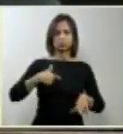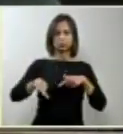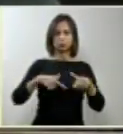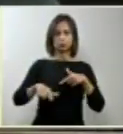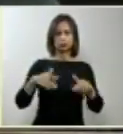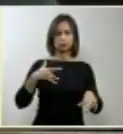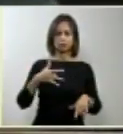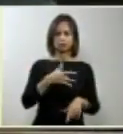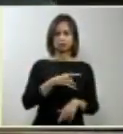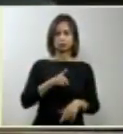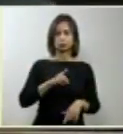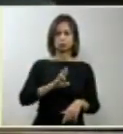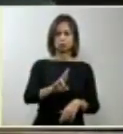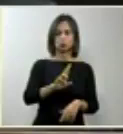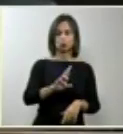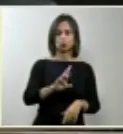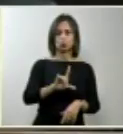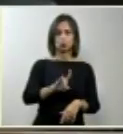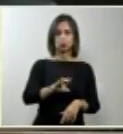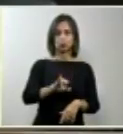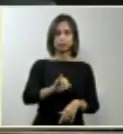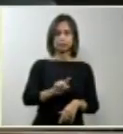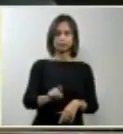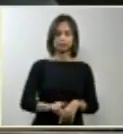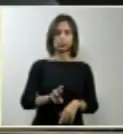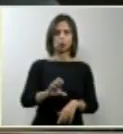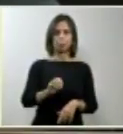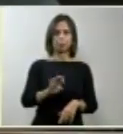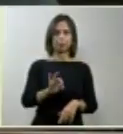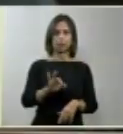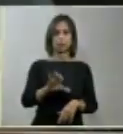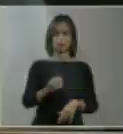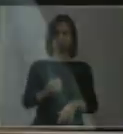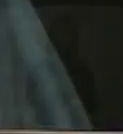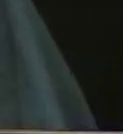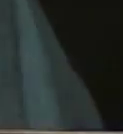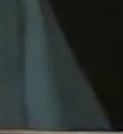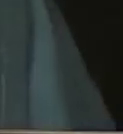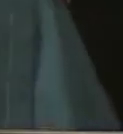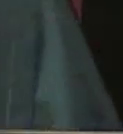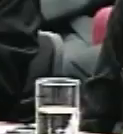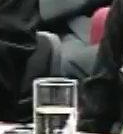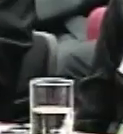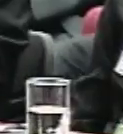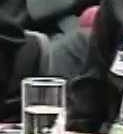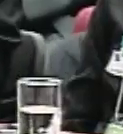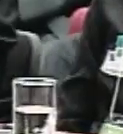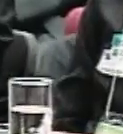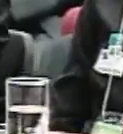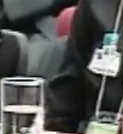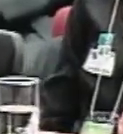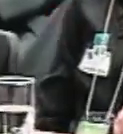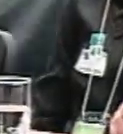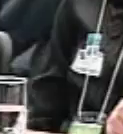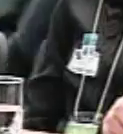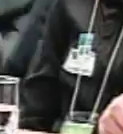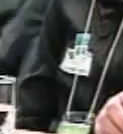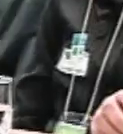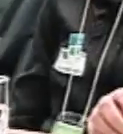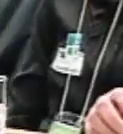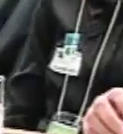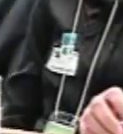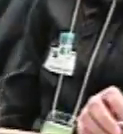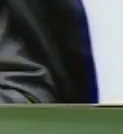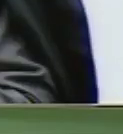Saúde, Dr. Luiz Roberto Barroso, com a palavra. Excelentíssimo senhor presidente, ministro Gilmar Mendes,